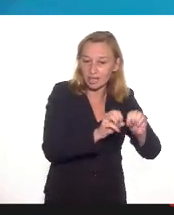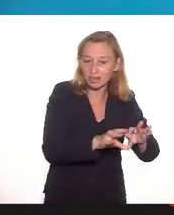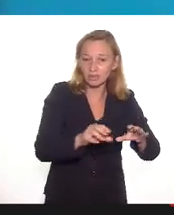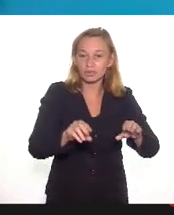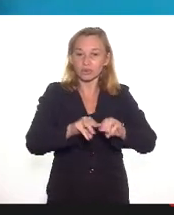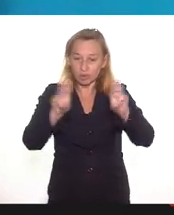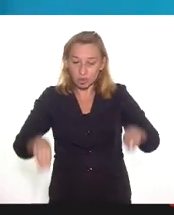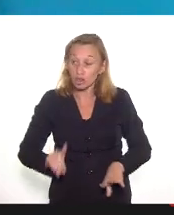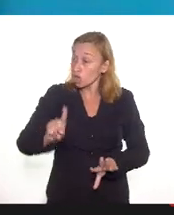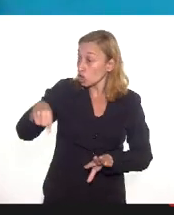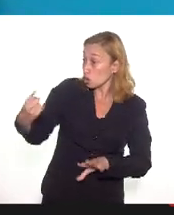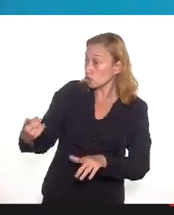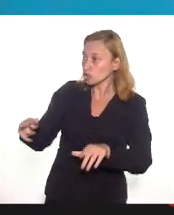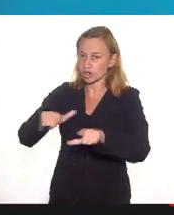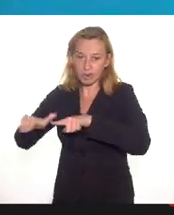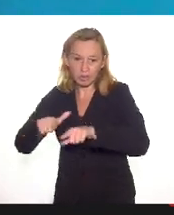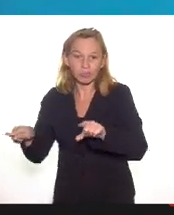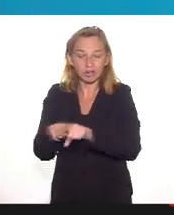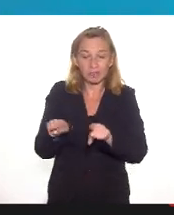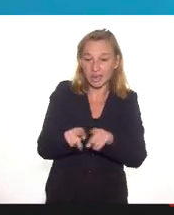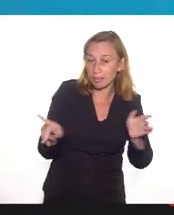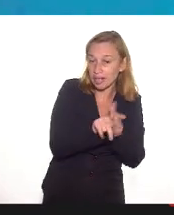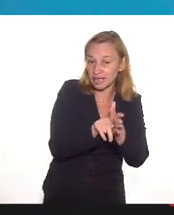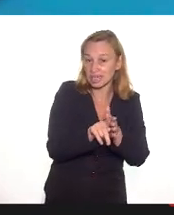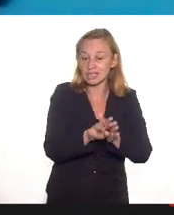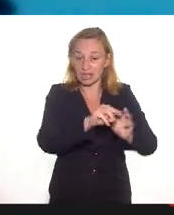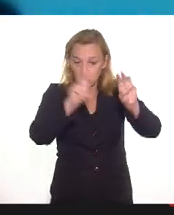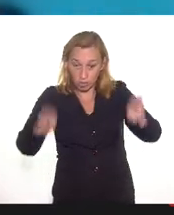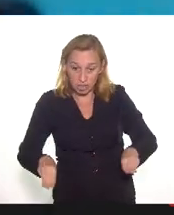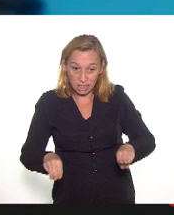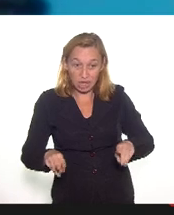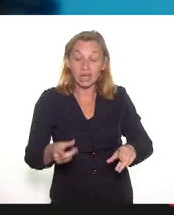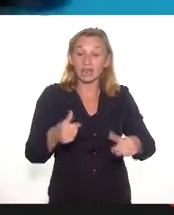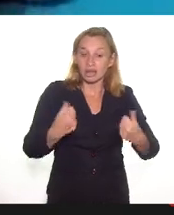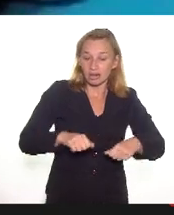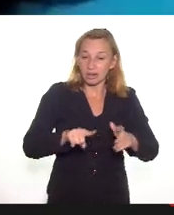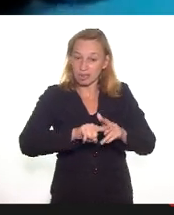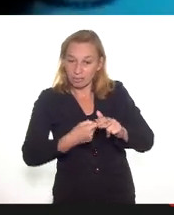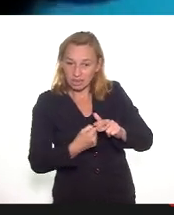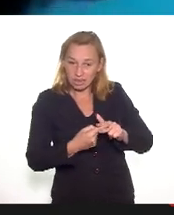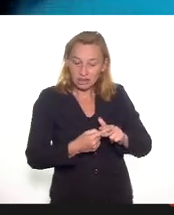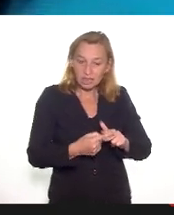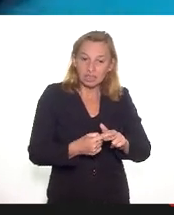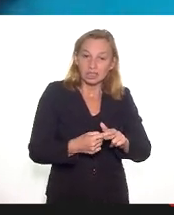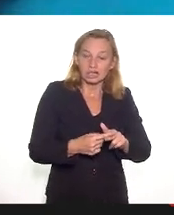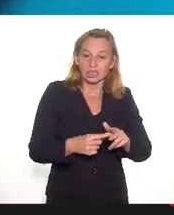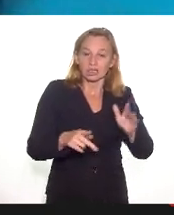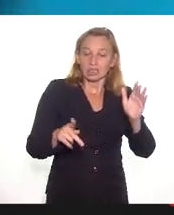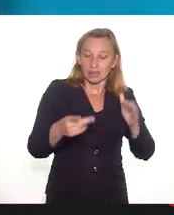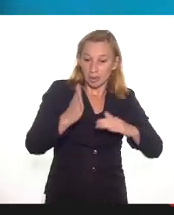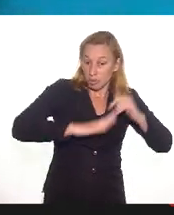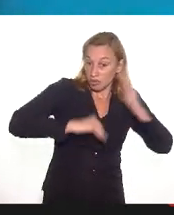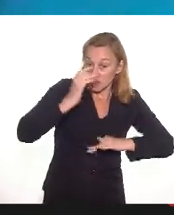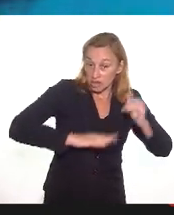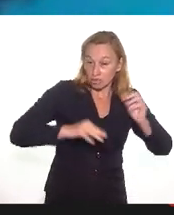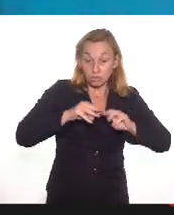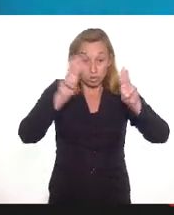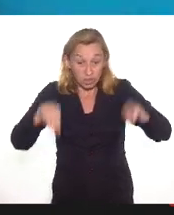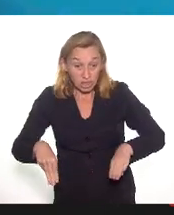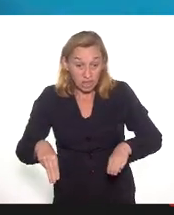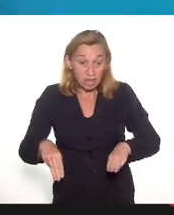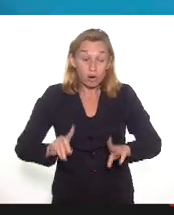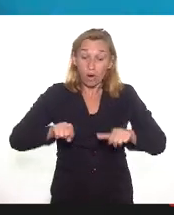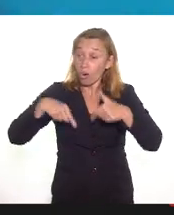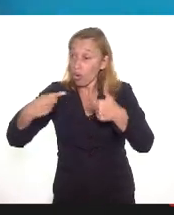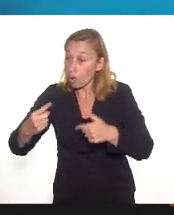e de outros trabalhadores também do museu, porque em que pese que existe uma regulamentação da profissão de museólogo, outros trabalhadores que atuam